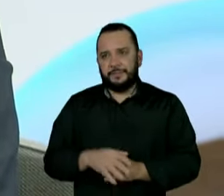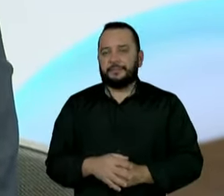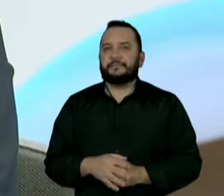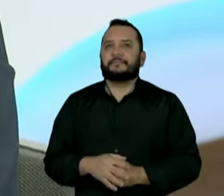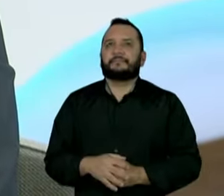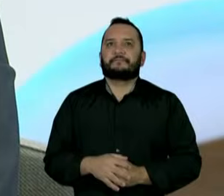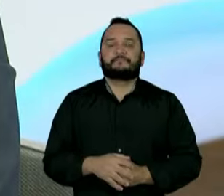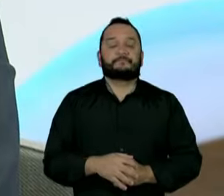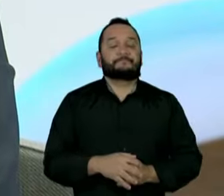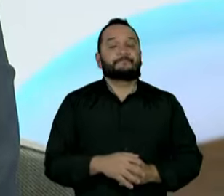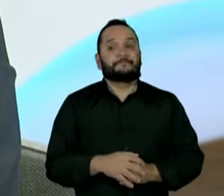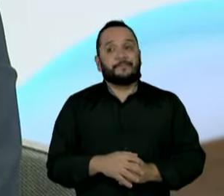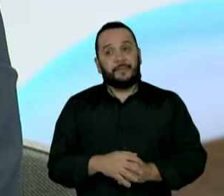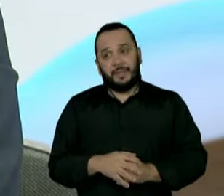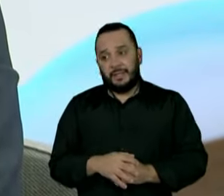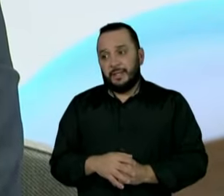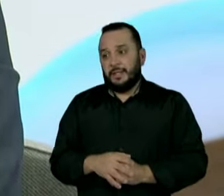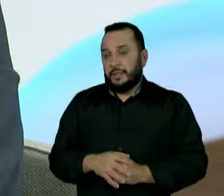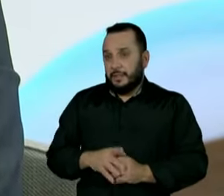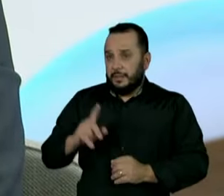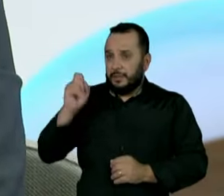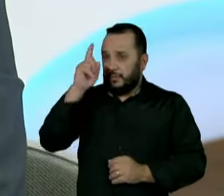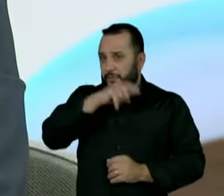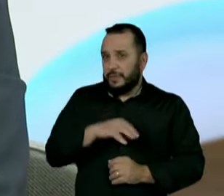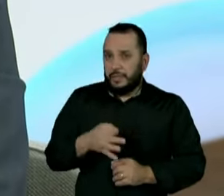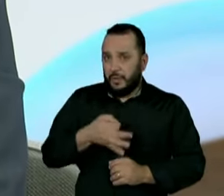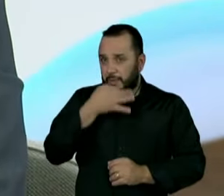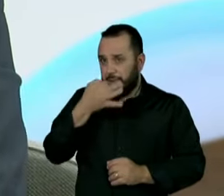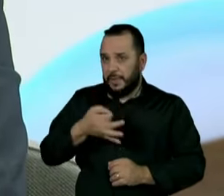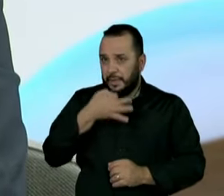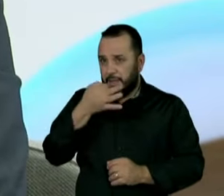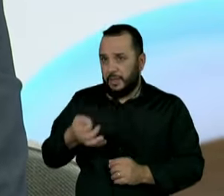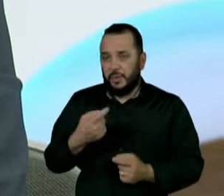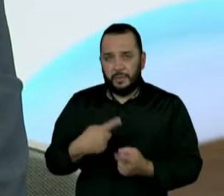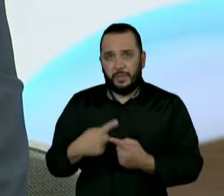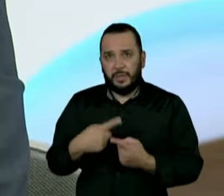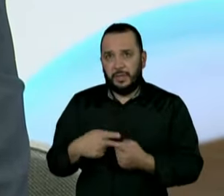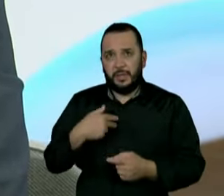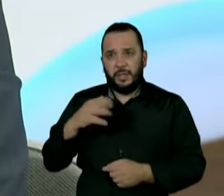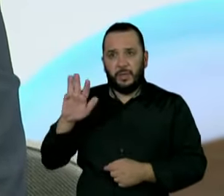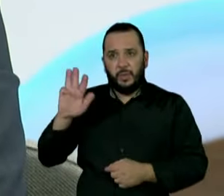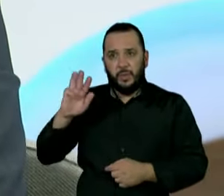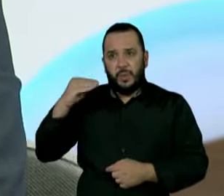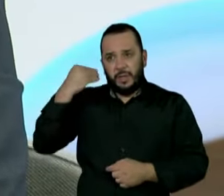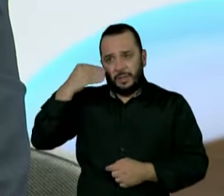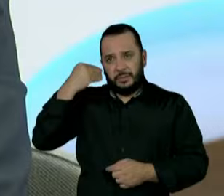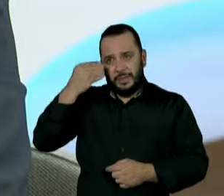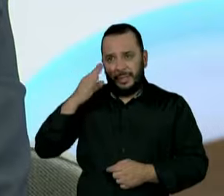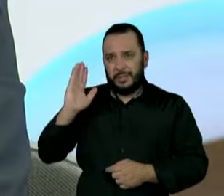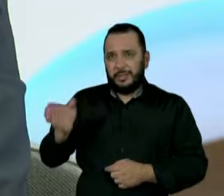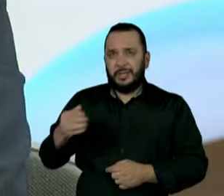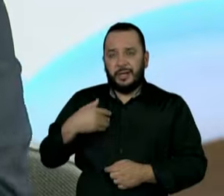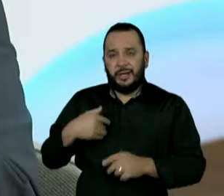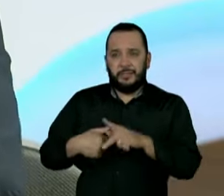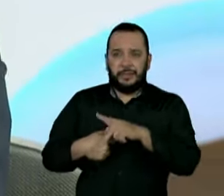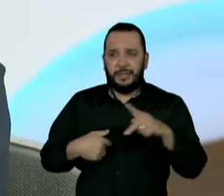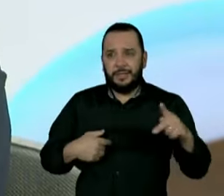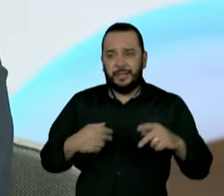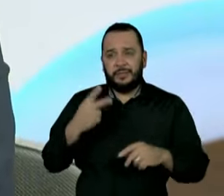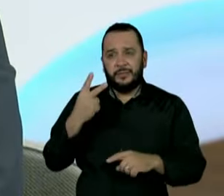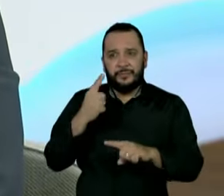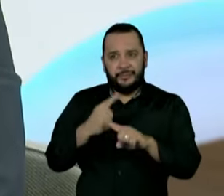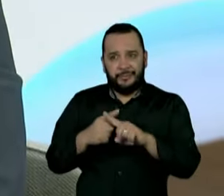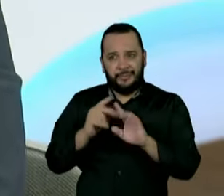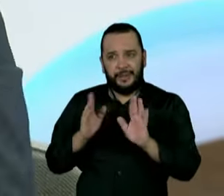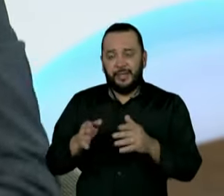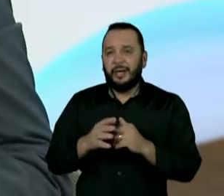sei lá, dar uma opinião, uma pessoa tão experiente quanto o presidente Lula, alguém que já foi presidente duas vezes, enfim.